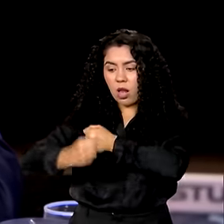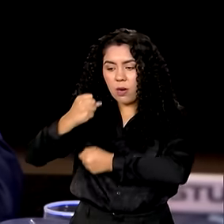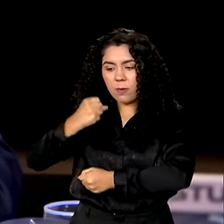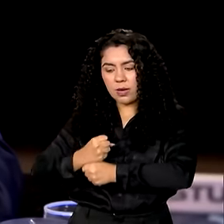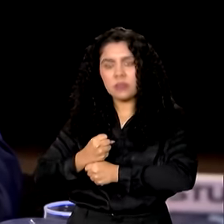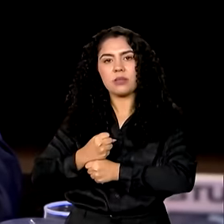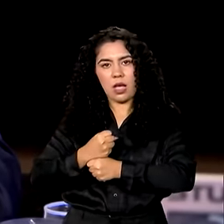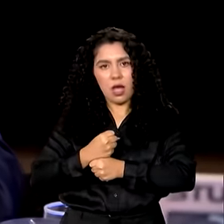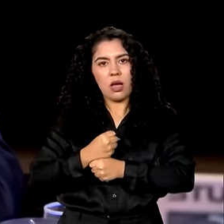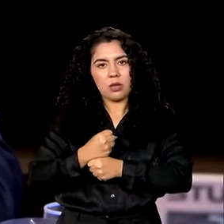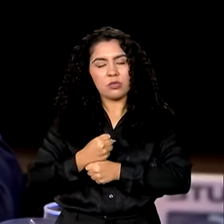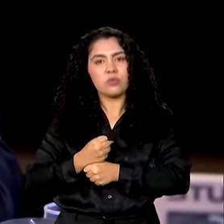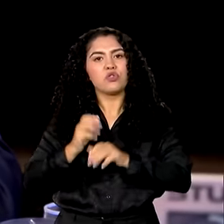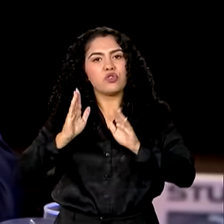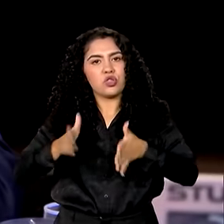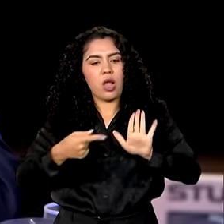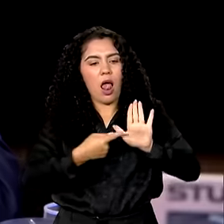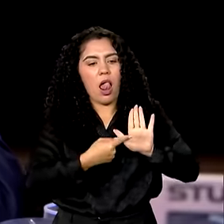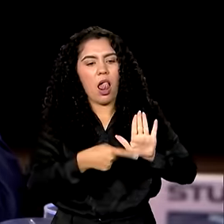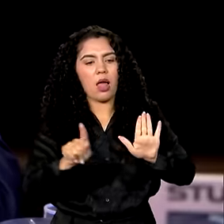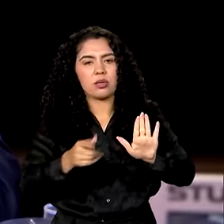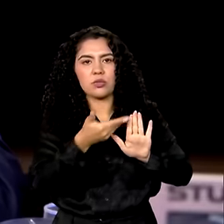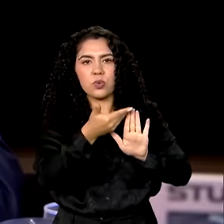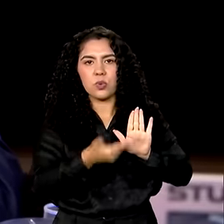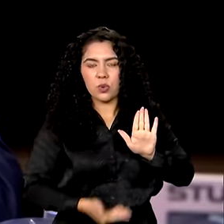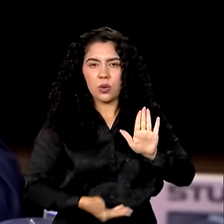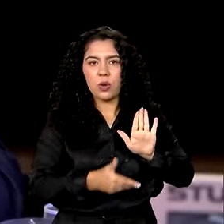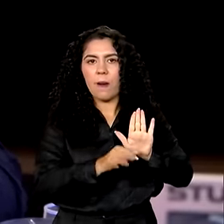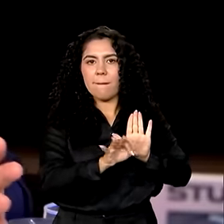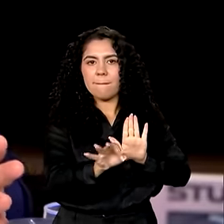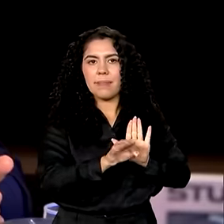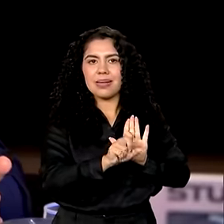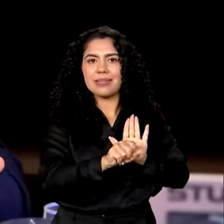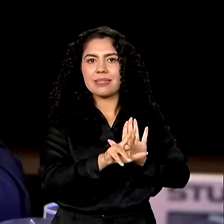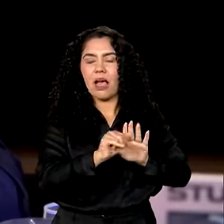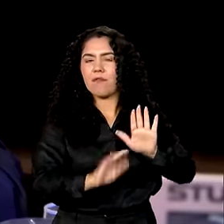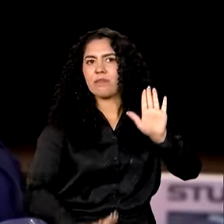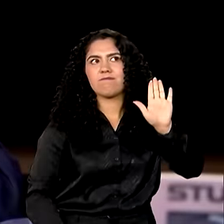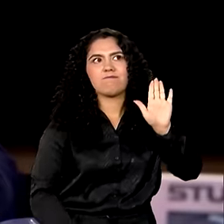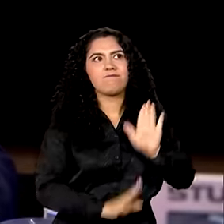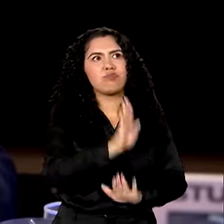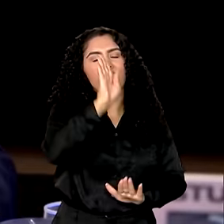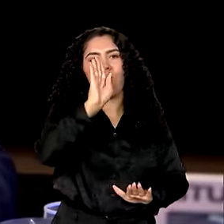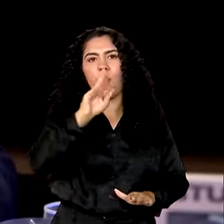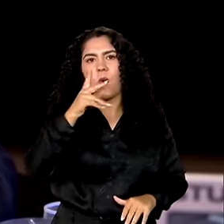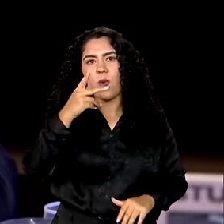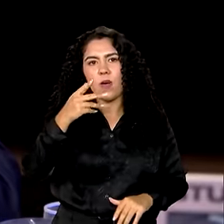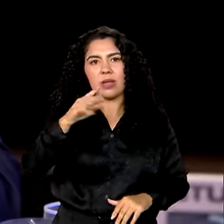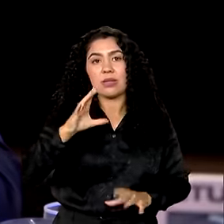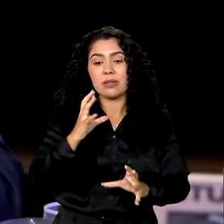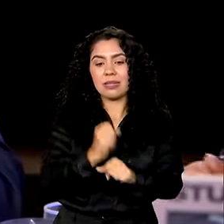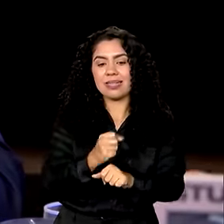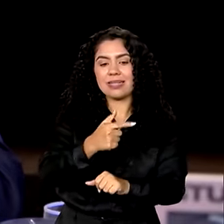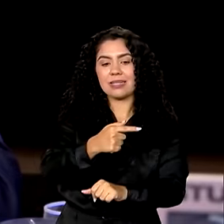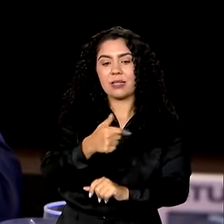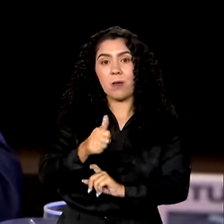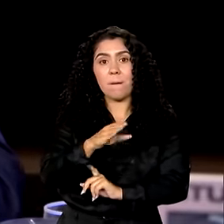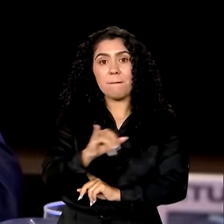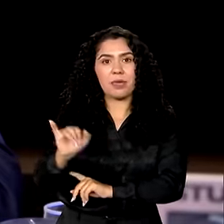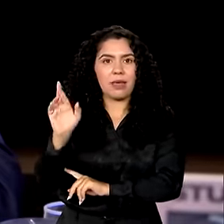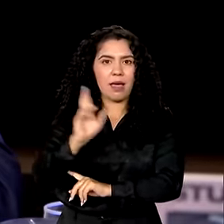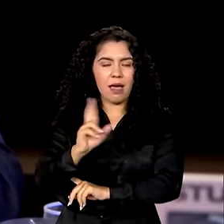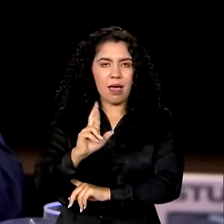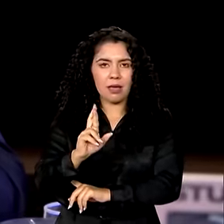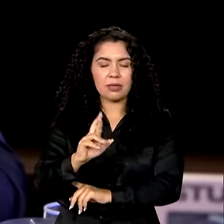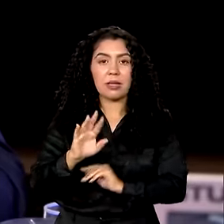o Plano Safra da Agricultura Familiar recorde do Brasil. Foram 71 bilhões. E esse